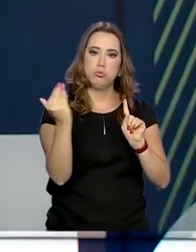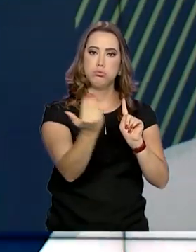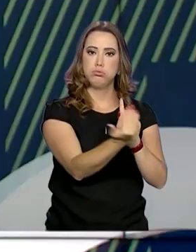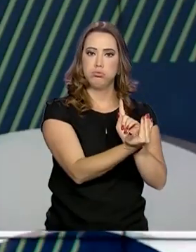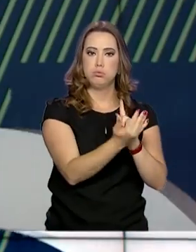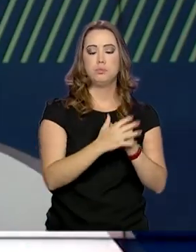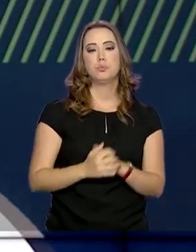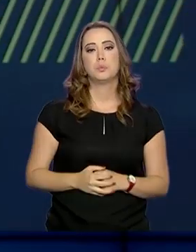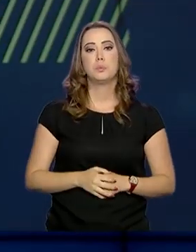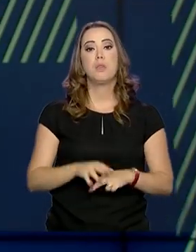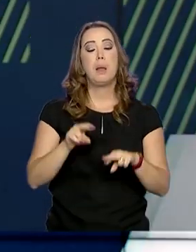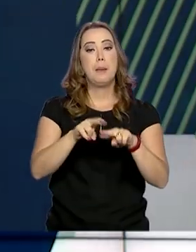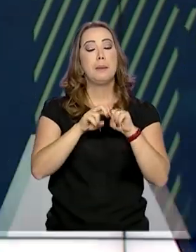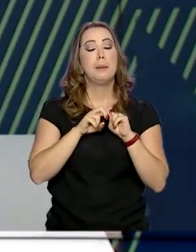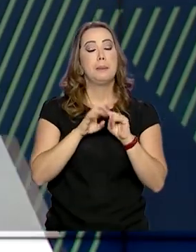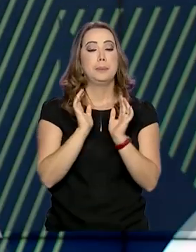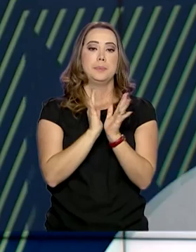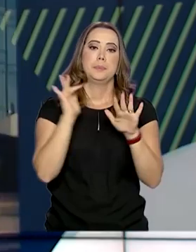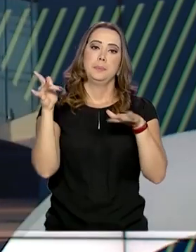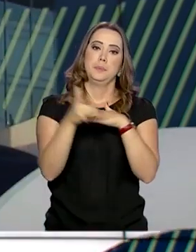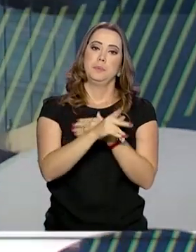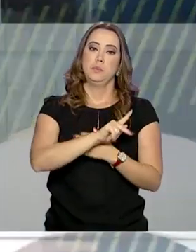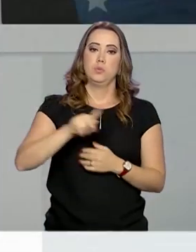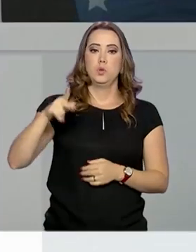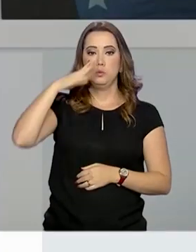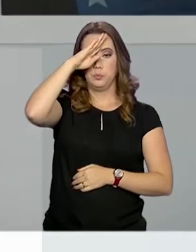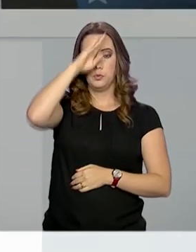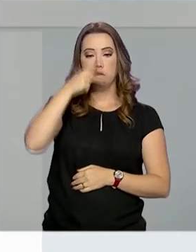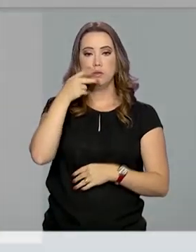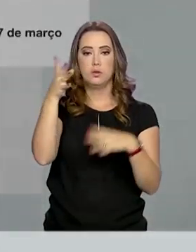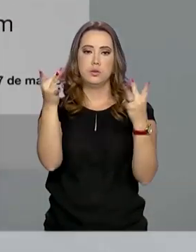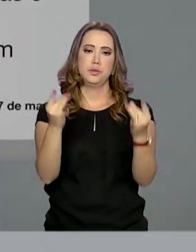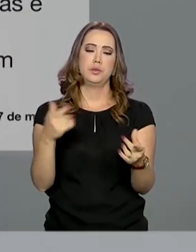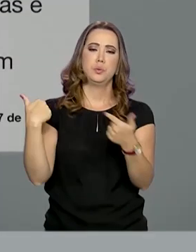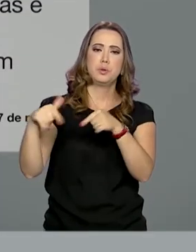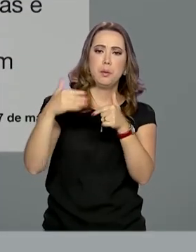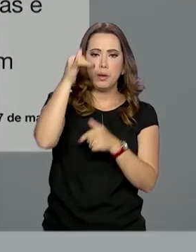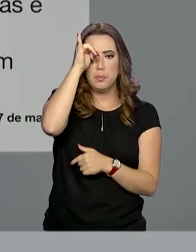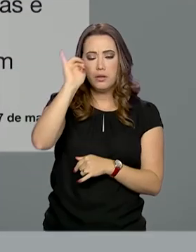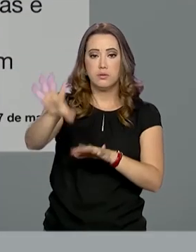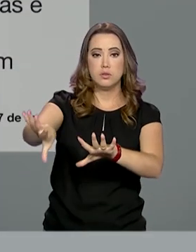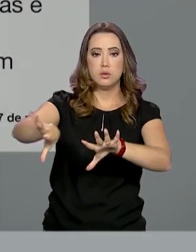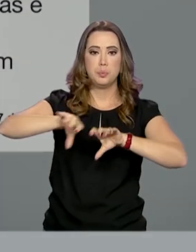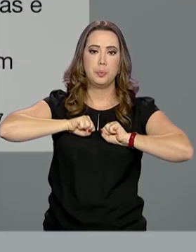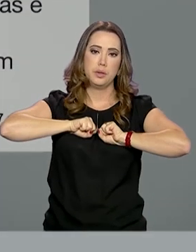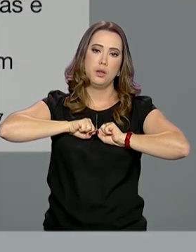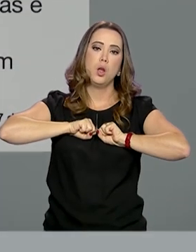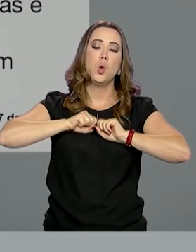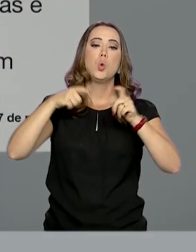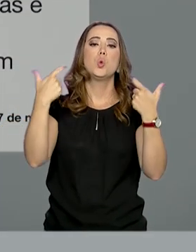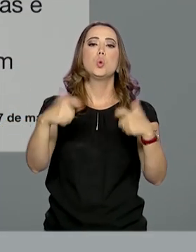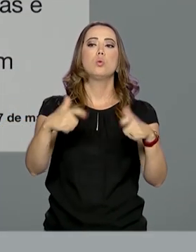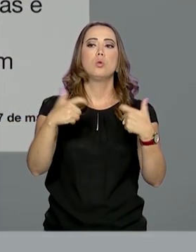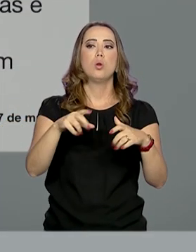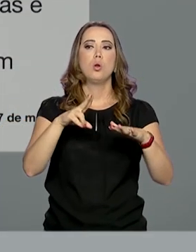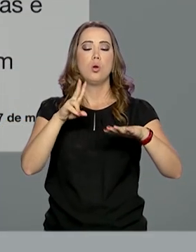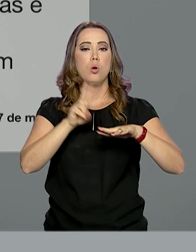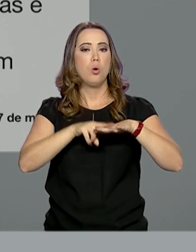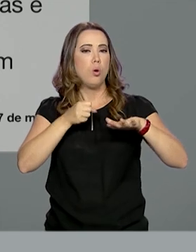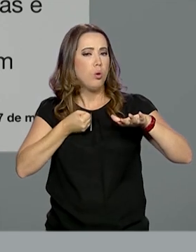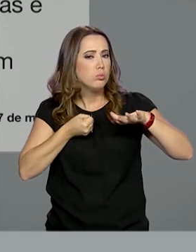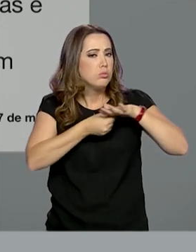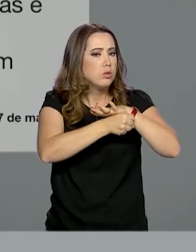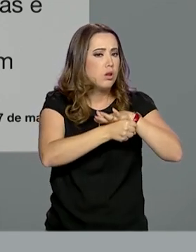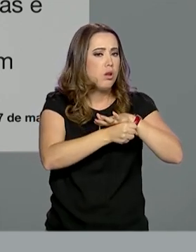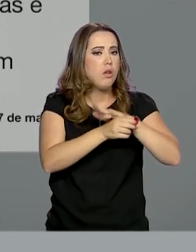pelas redes sociais, o presidente Jair Bolsonaro destacou as ações de prevenção contra o coronavírus nos presídios federais.